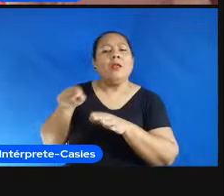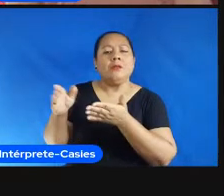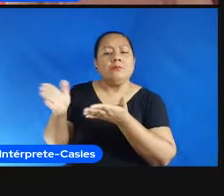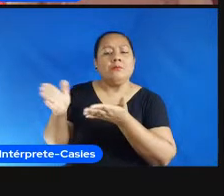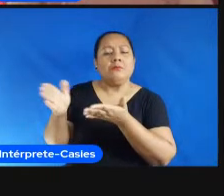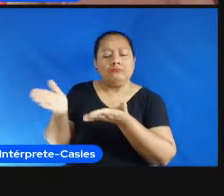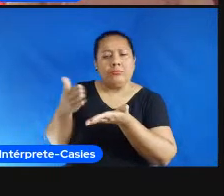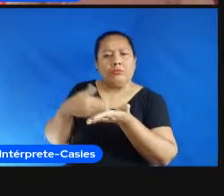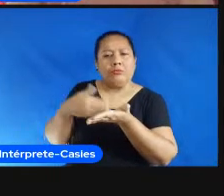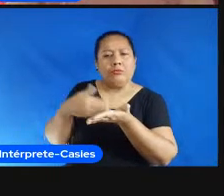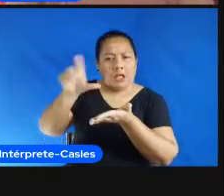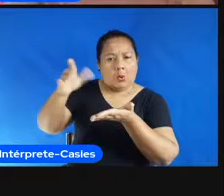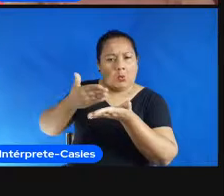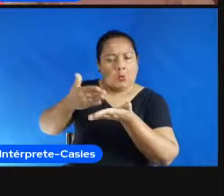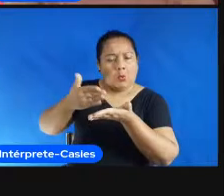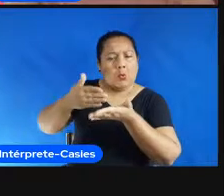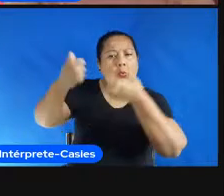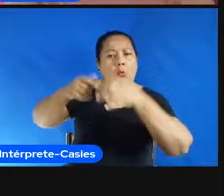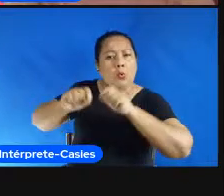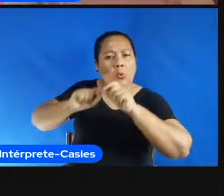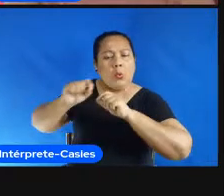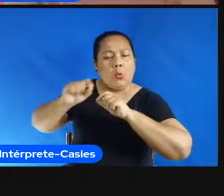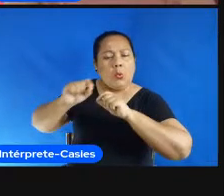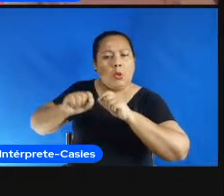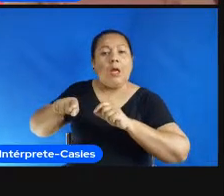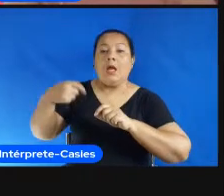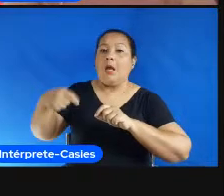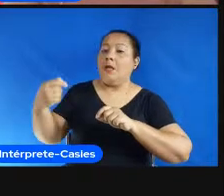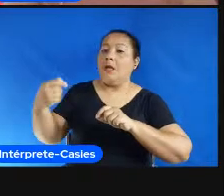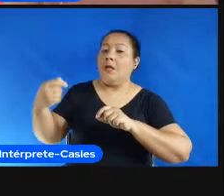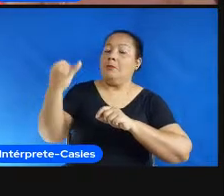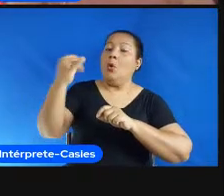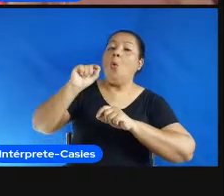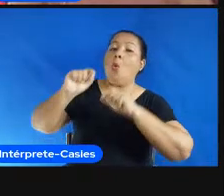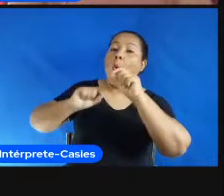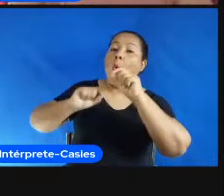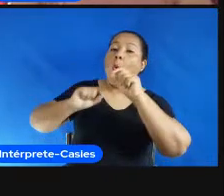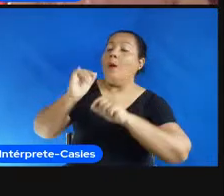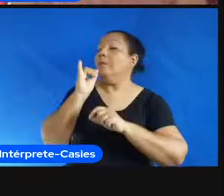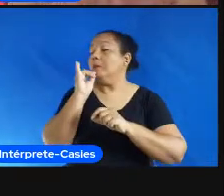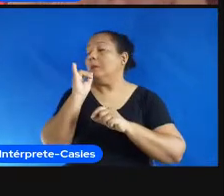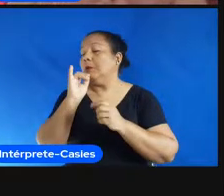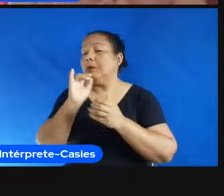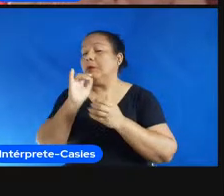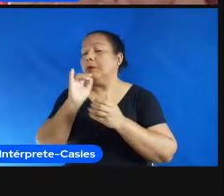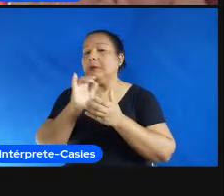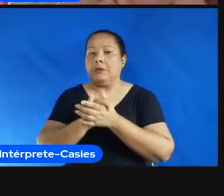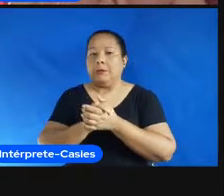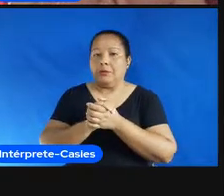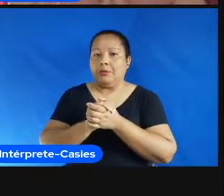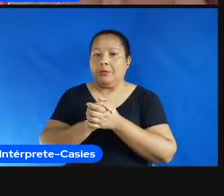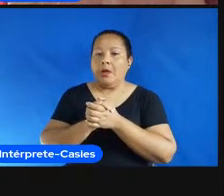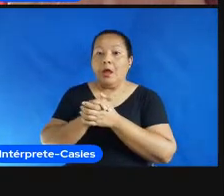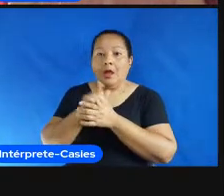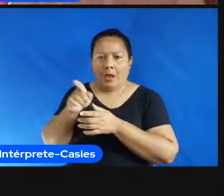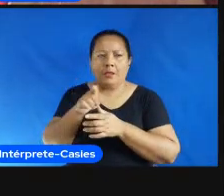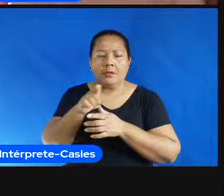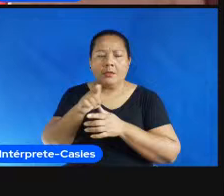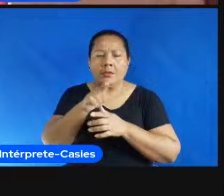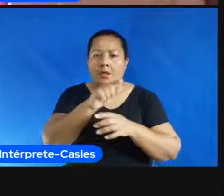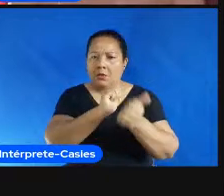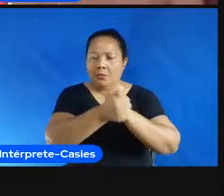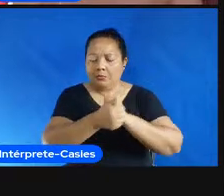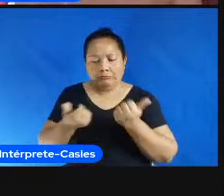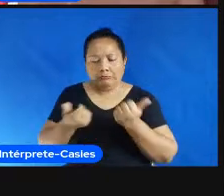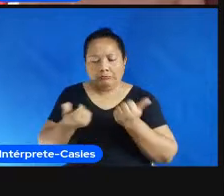relação entre treinador e atleta a gente falou tanto que isso era importante está relacionada a como jovens percebem a experiência do esporte ou seja se eu